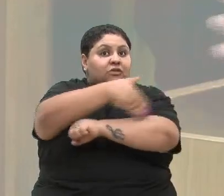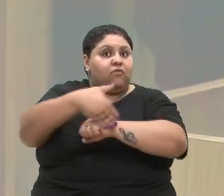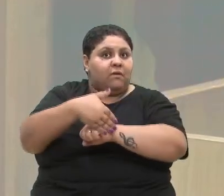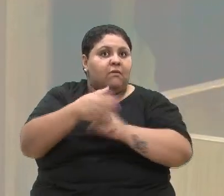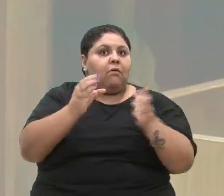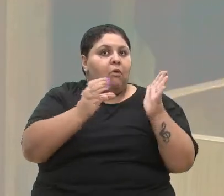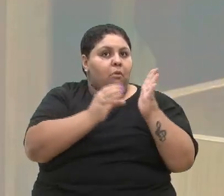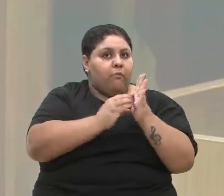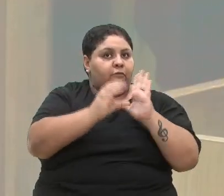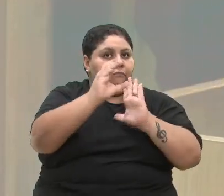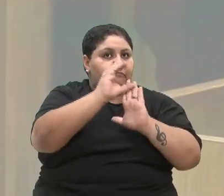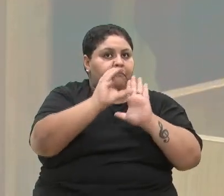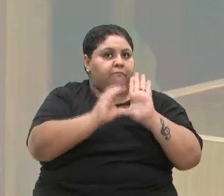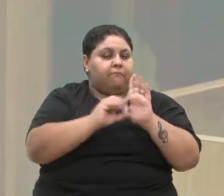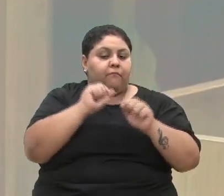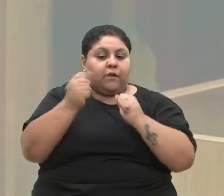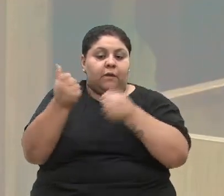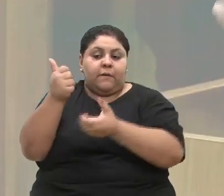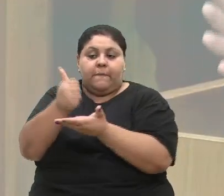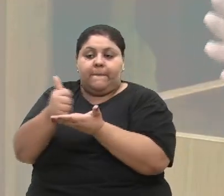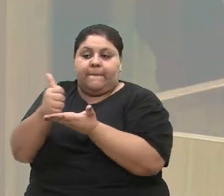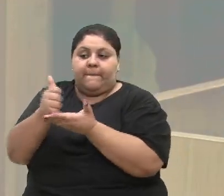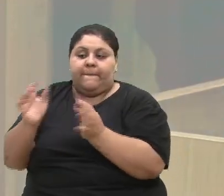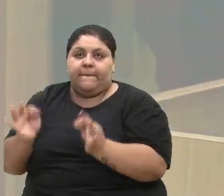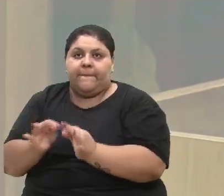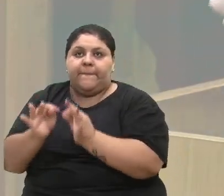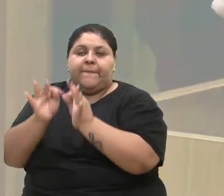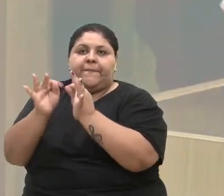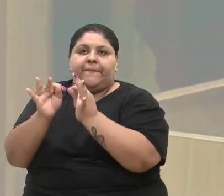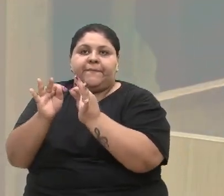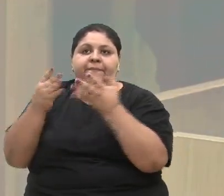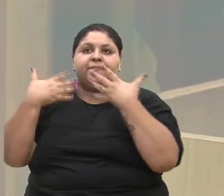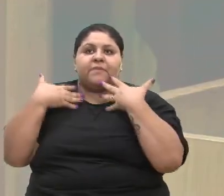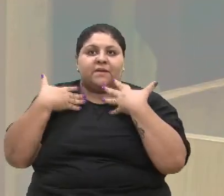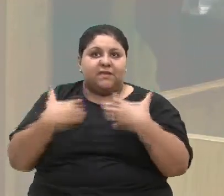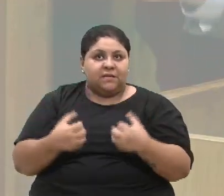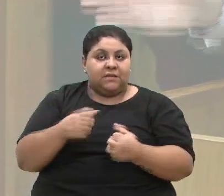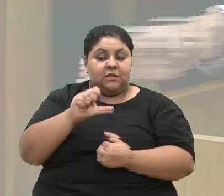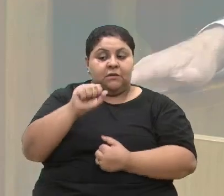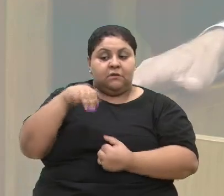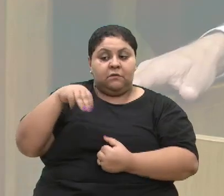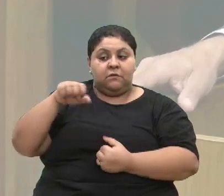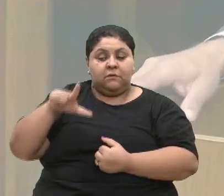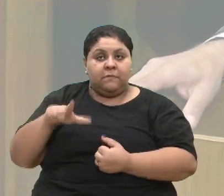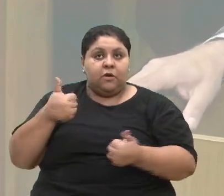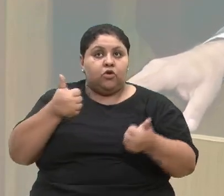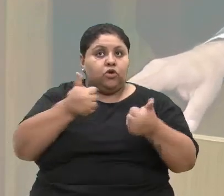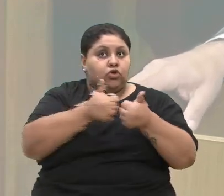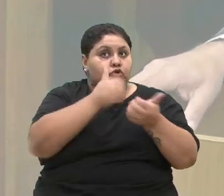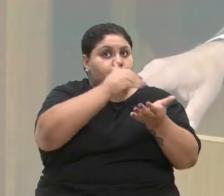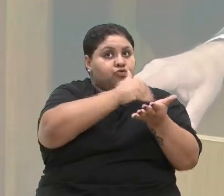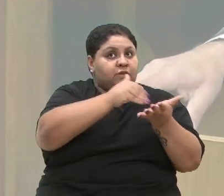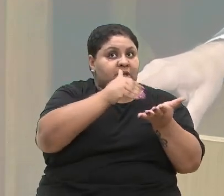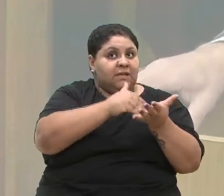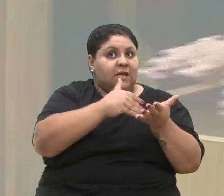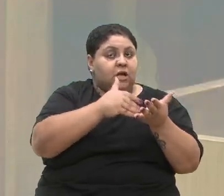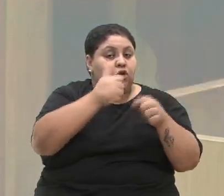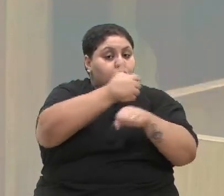Quem vai nos dar embasamento técnico? A secretaria da Esmel, através do secretário Citon e seus servidores.